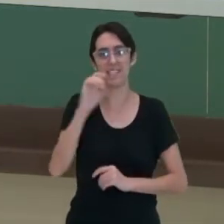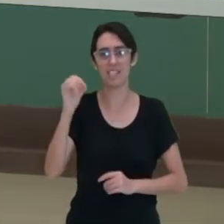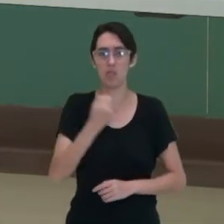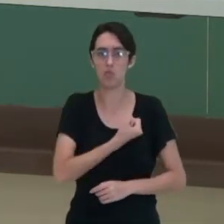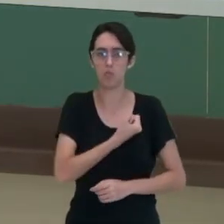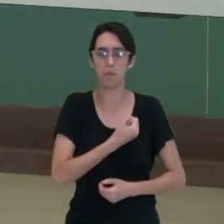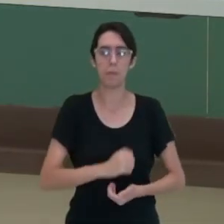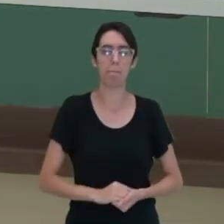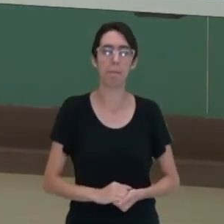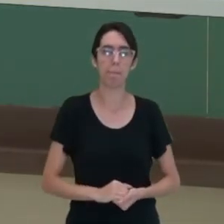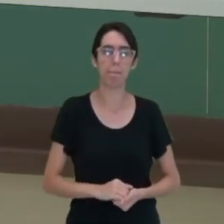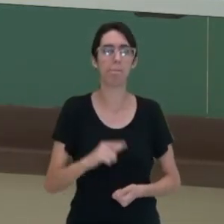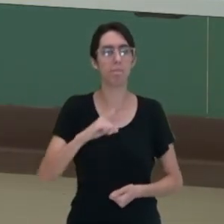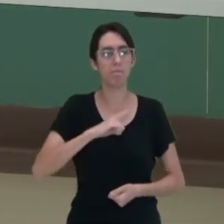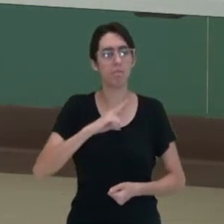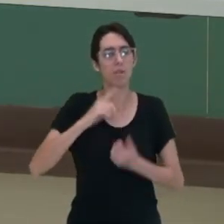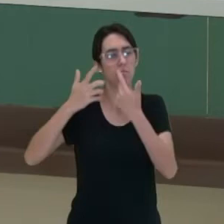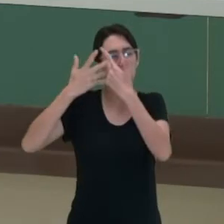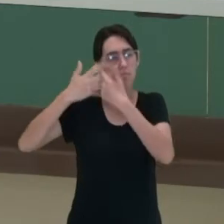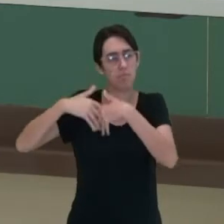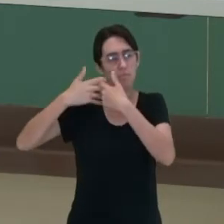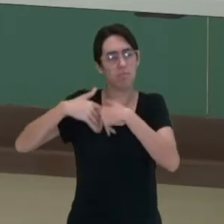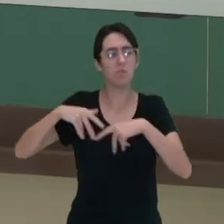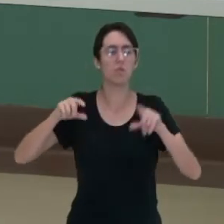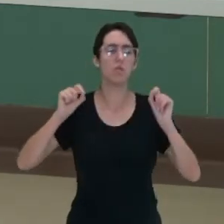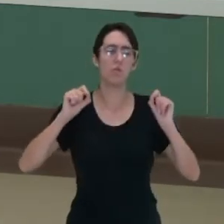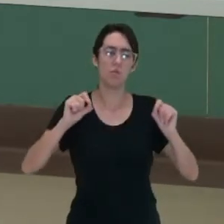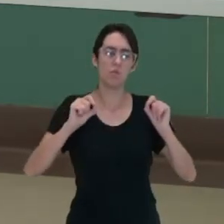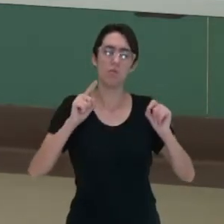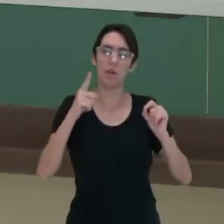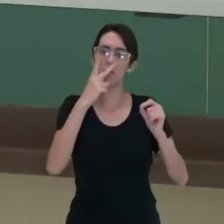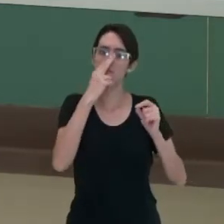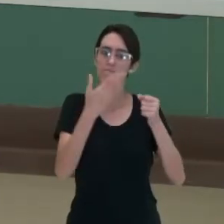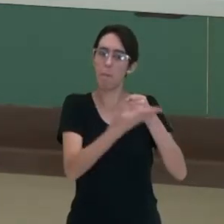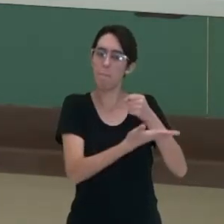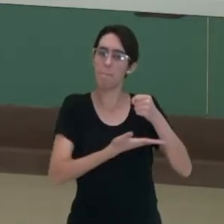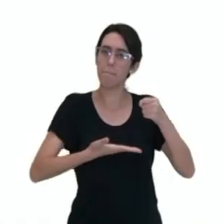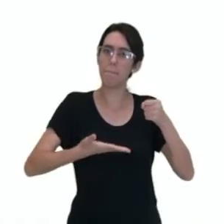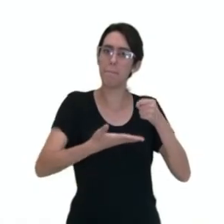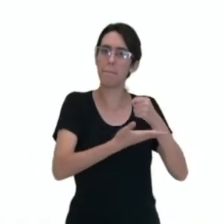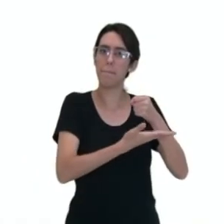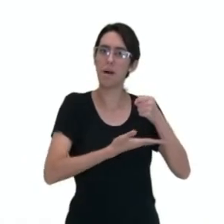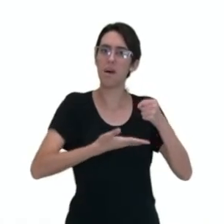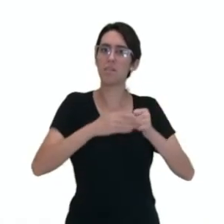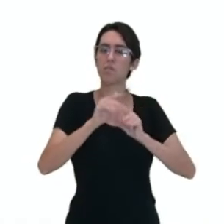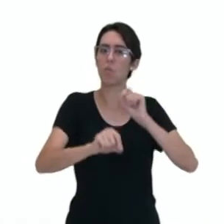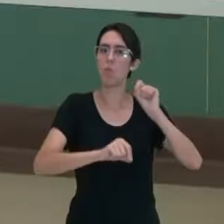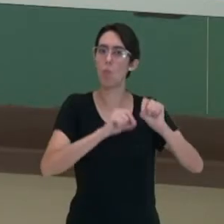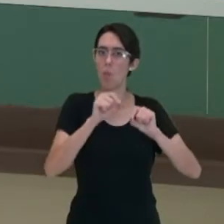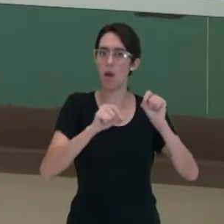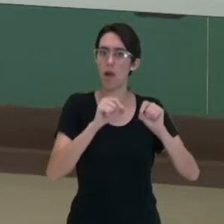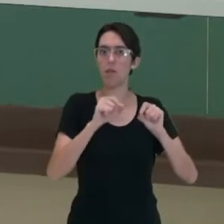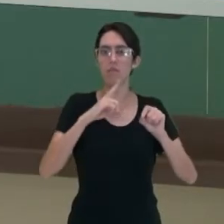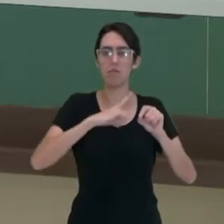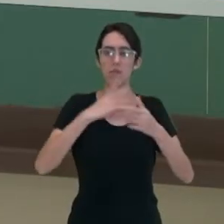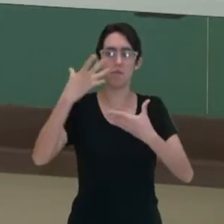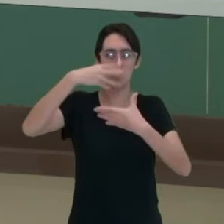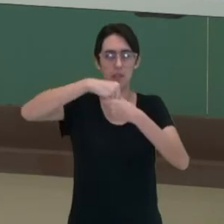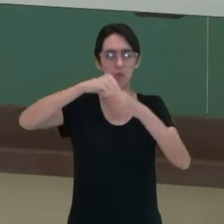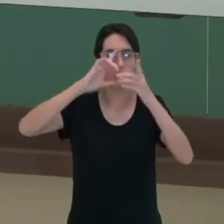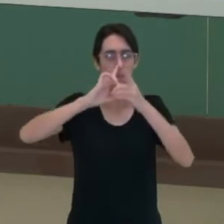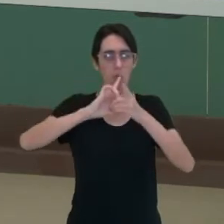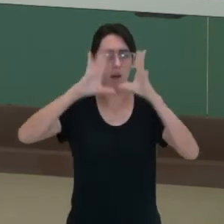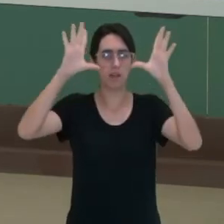-100. Algumas reflexões filosóficas dão embasamento para o que nós compreendemos hoje nas democracias